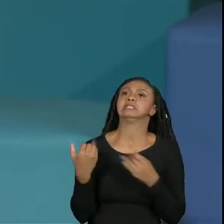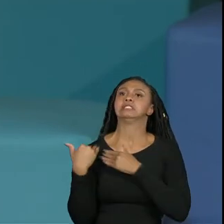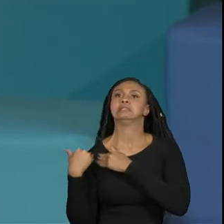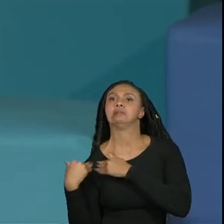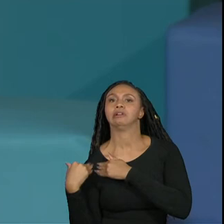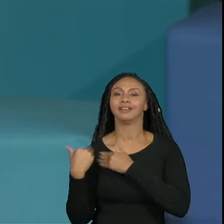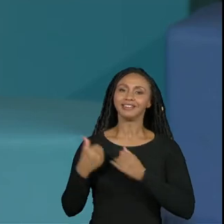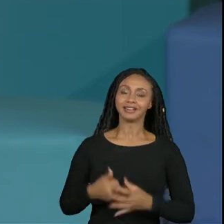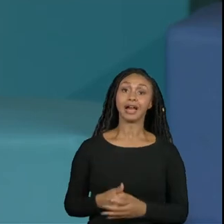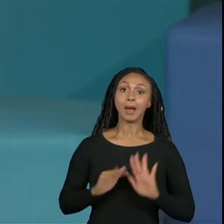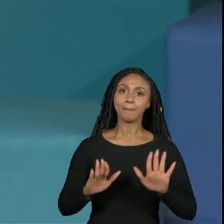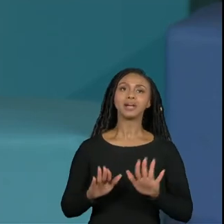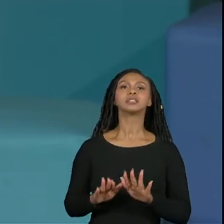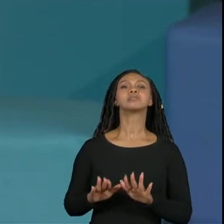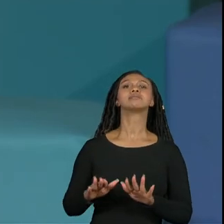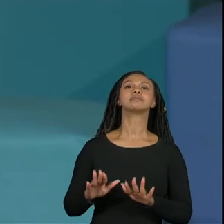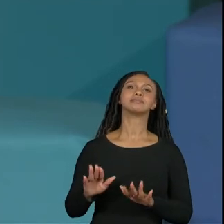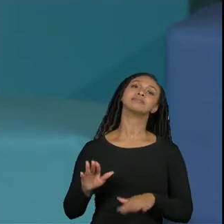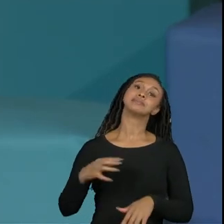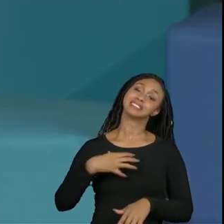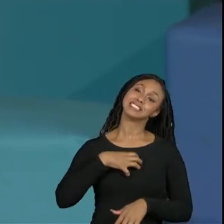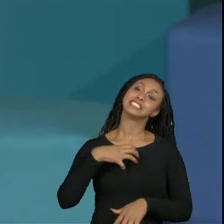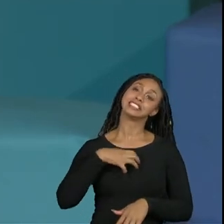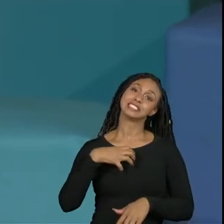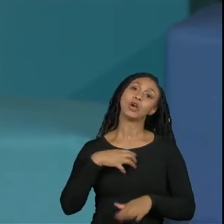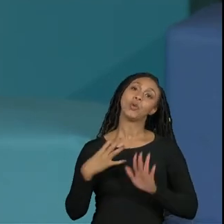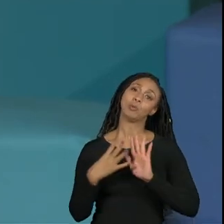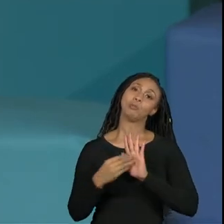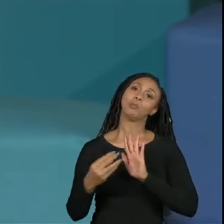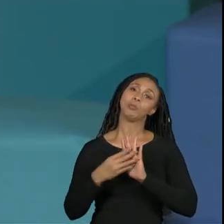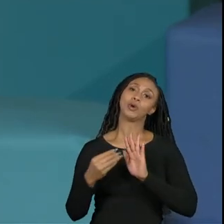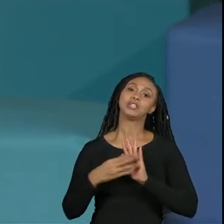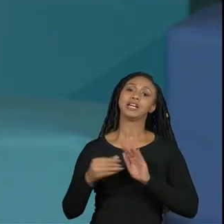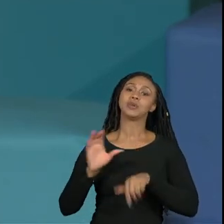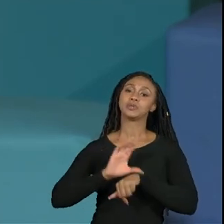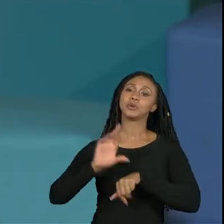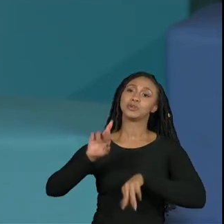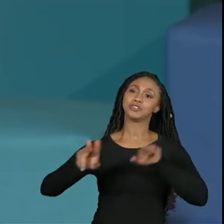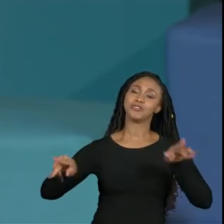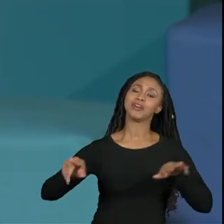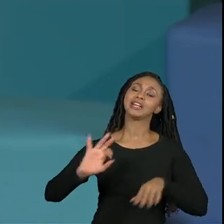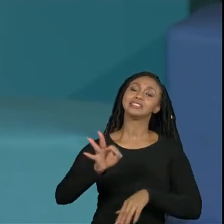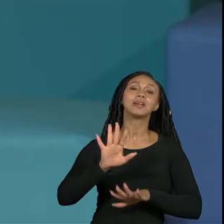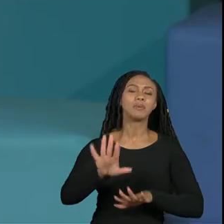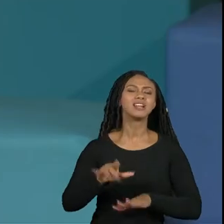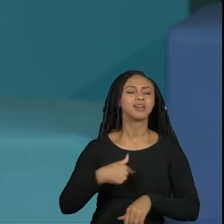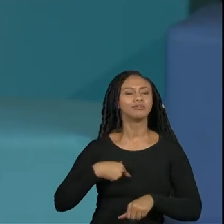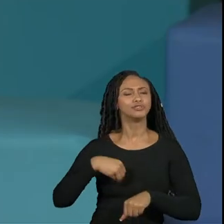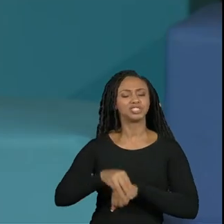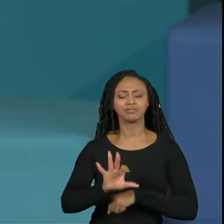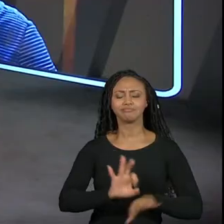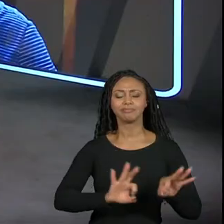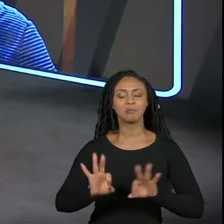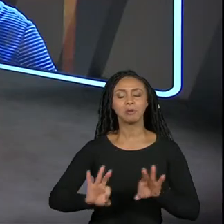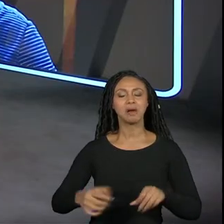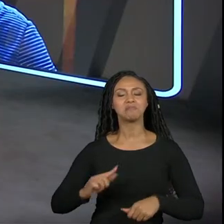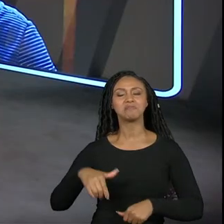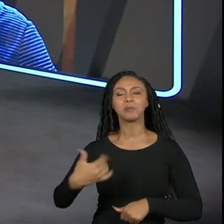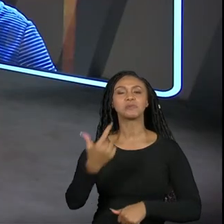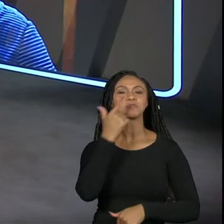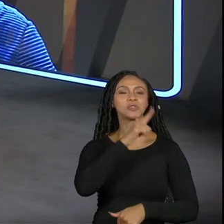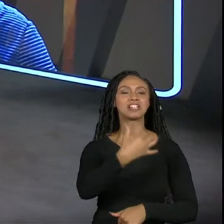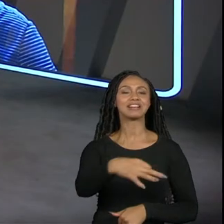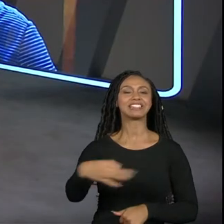mesmo trabalhando com modalidades diferentes é mas a dica que eu te dou é só se programar que tudo vai dar certo né